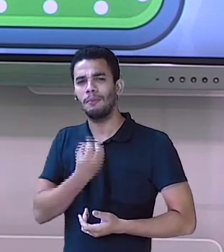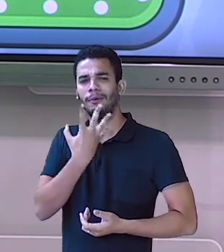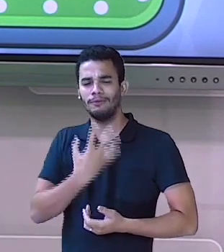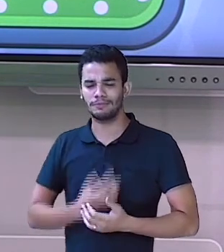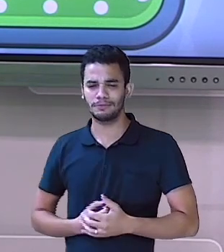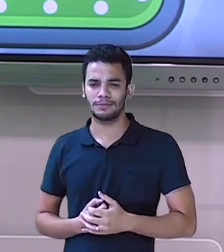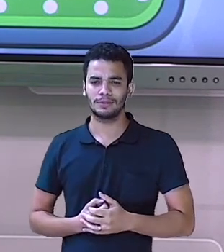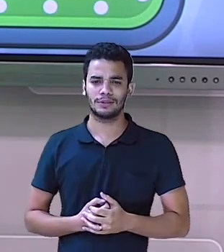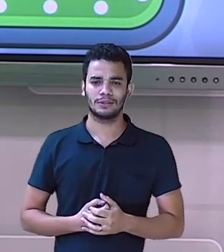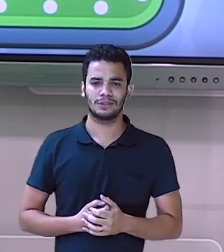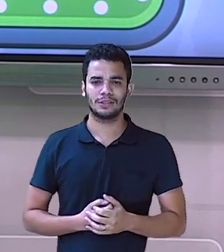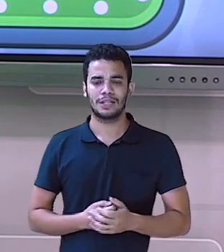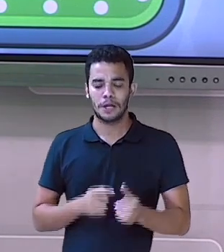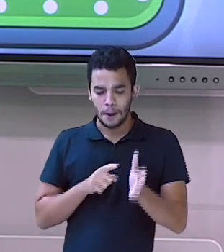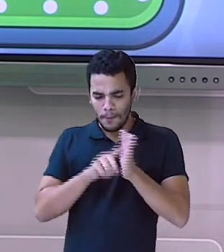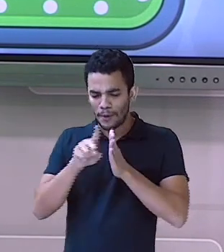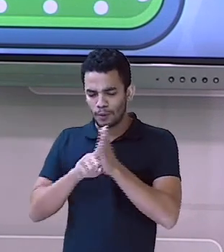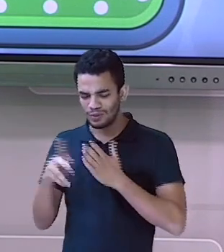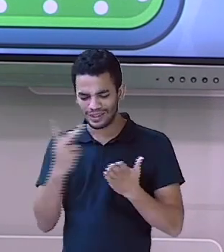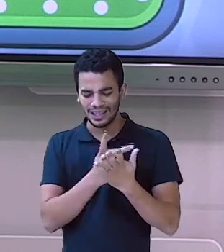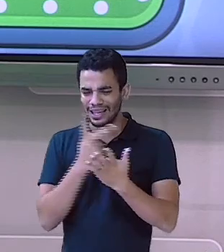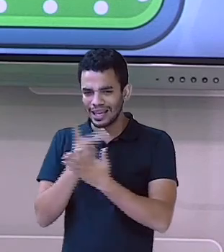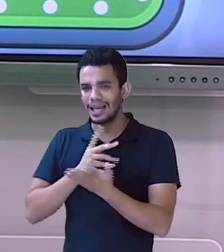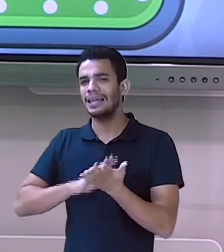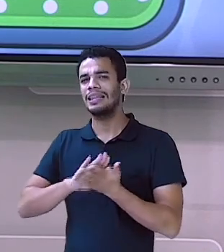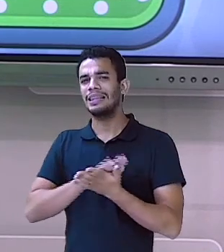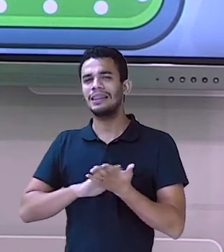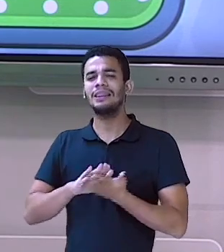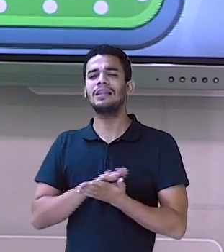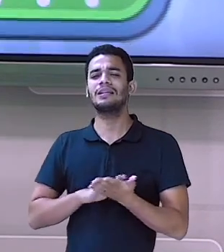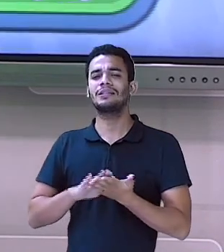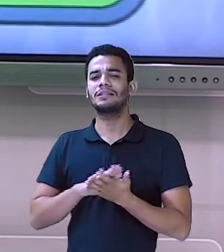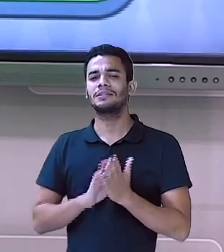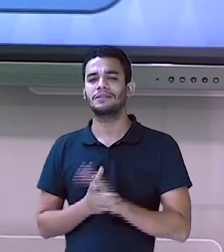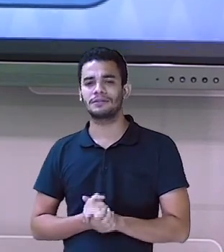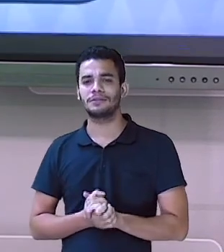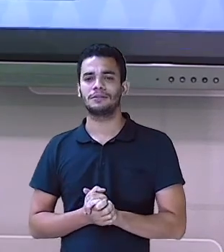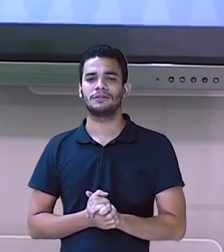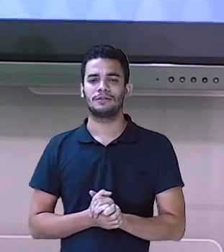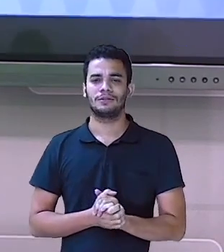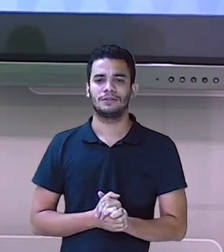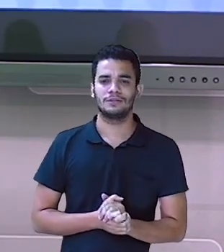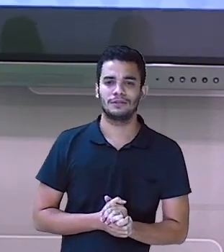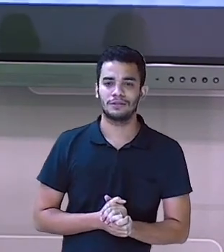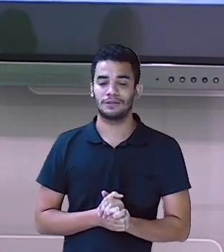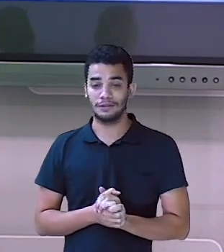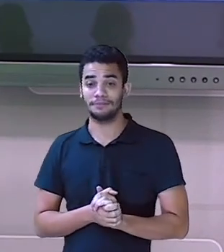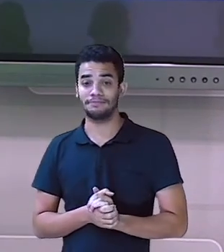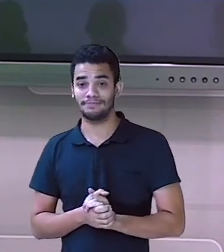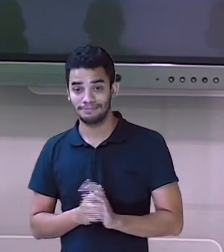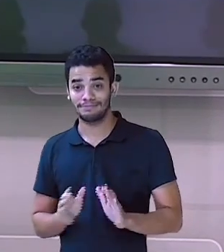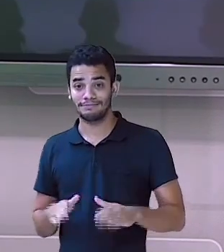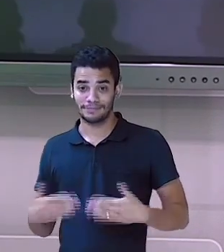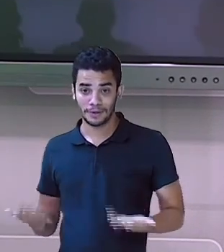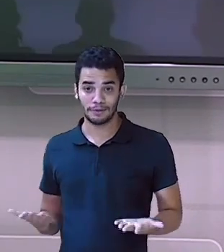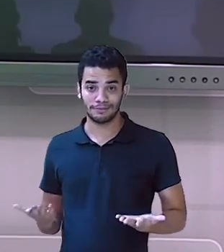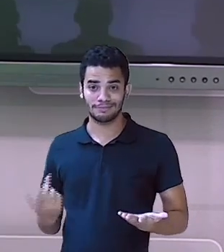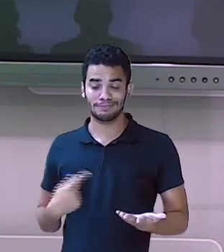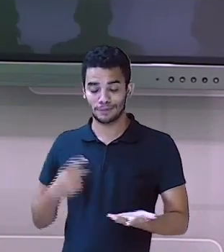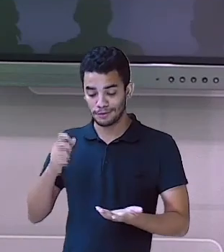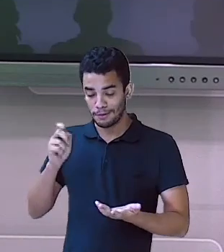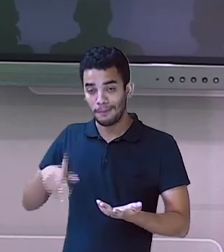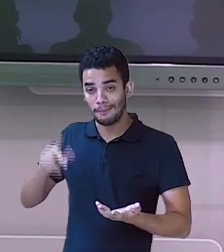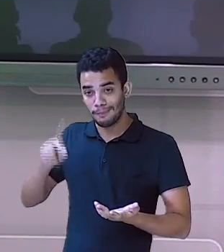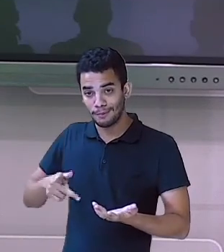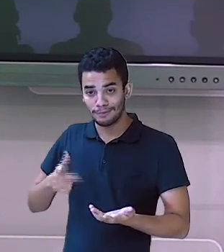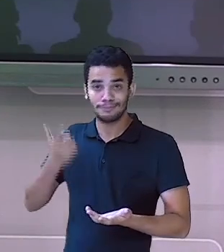Não errei nenhuma pergunta. E aí tive um bônus. 571. Ah, então meu total foi esse aí,